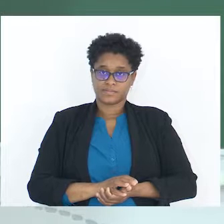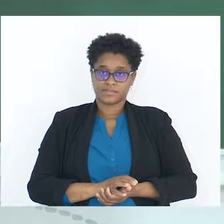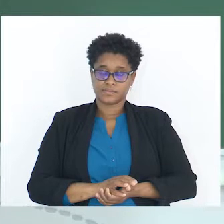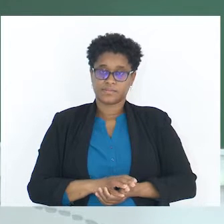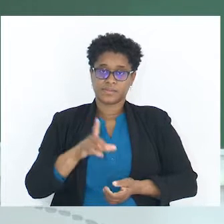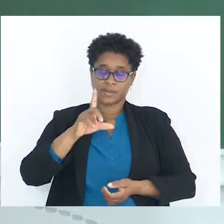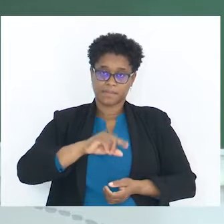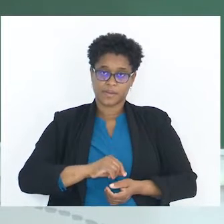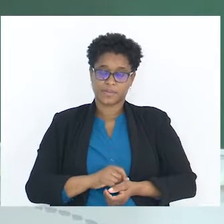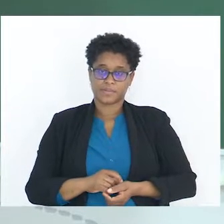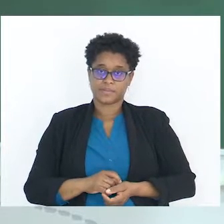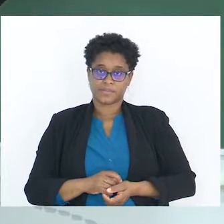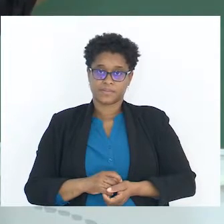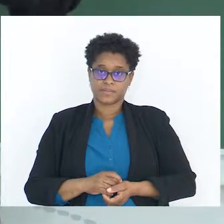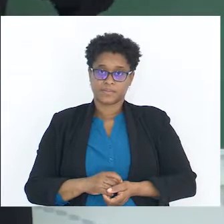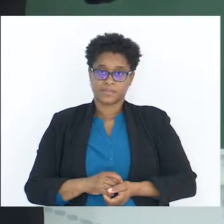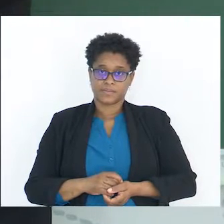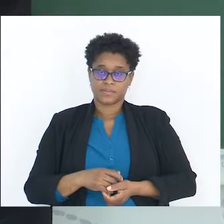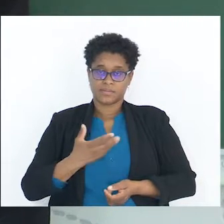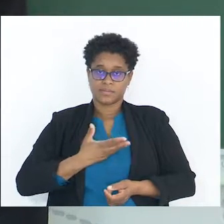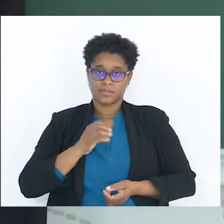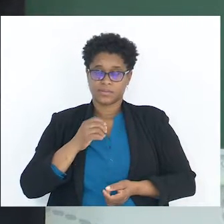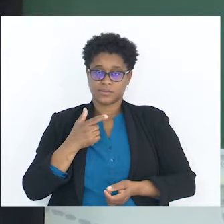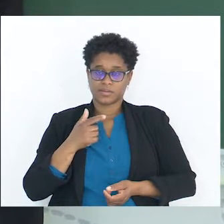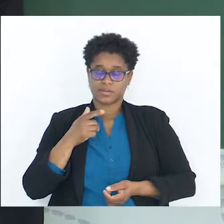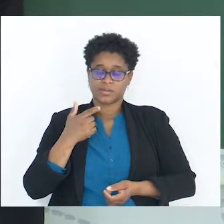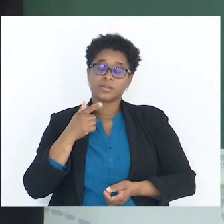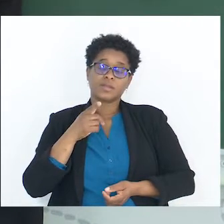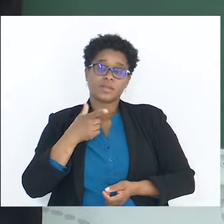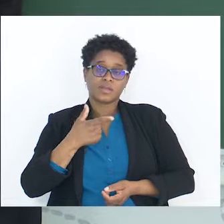a dopamina.